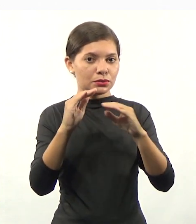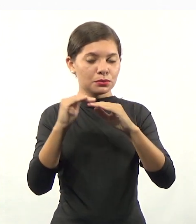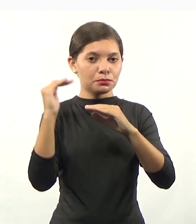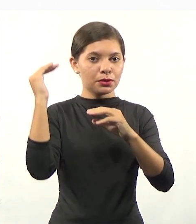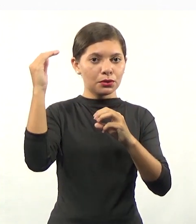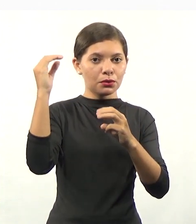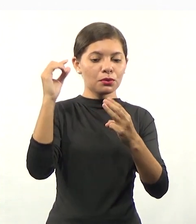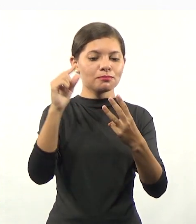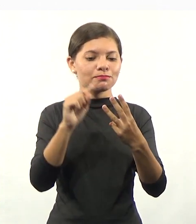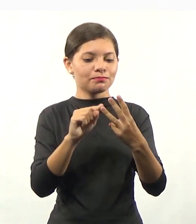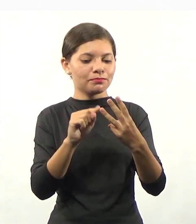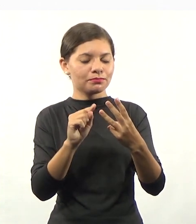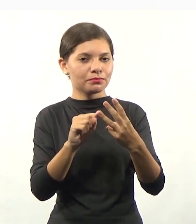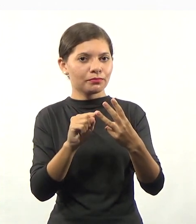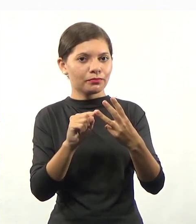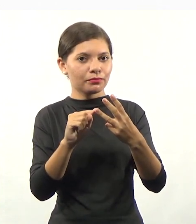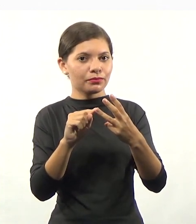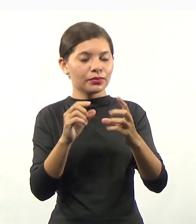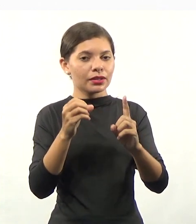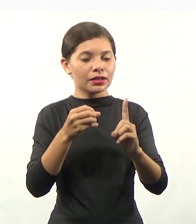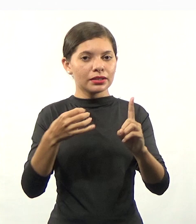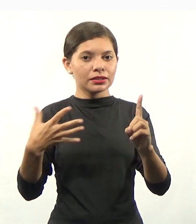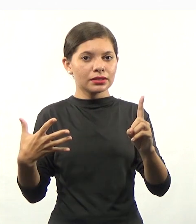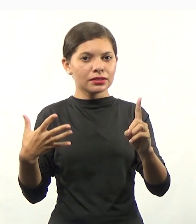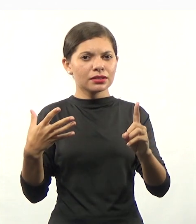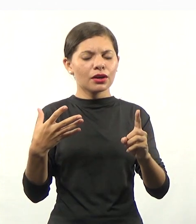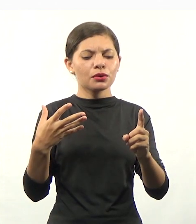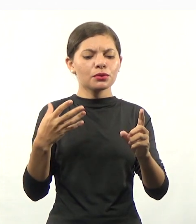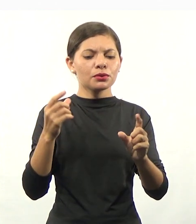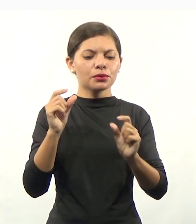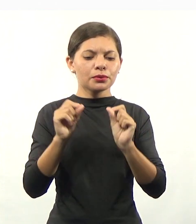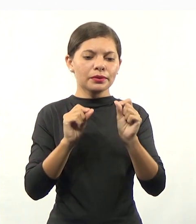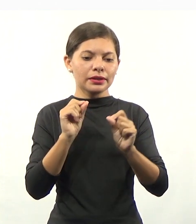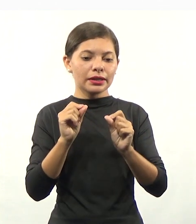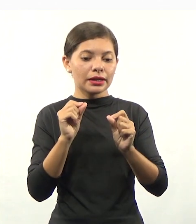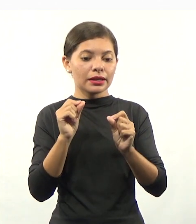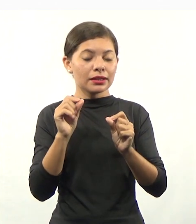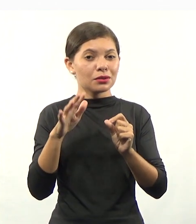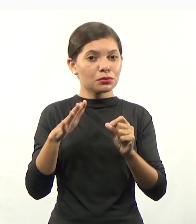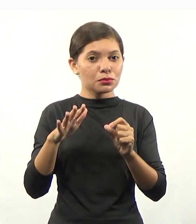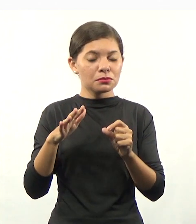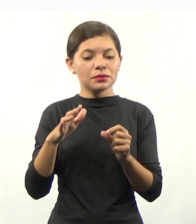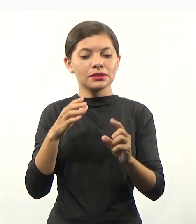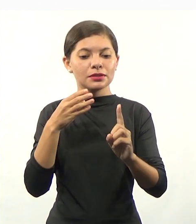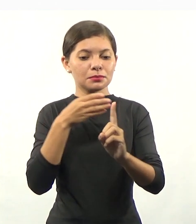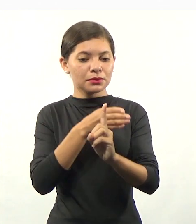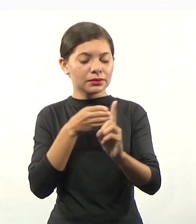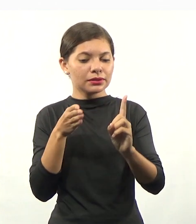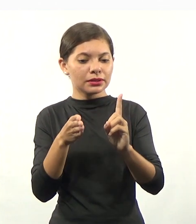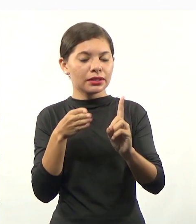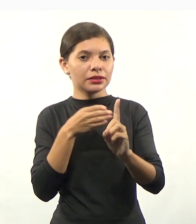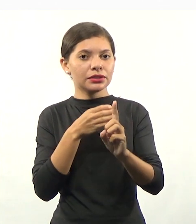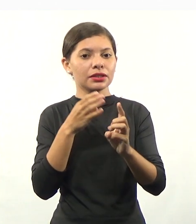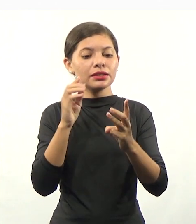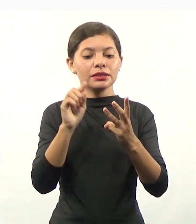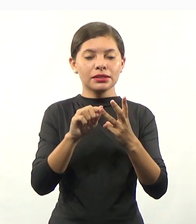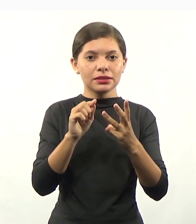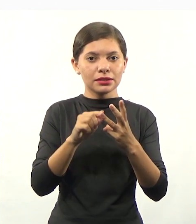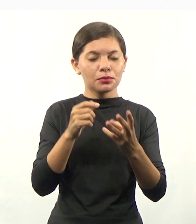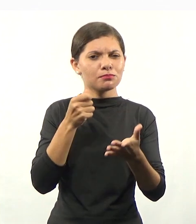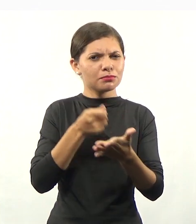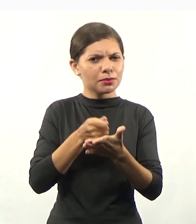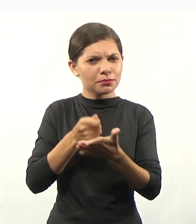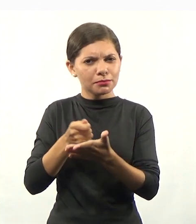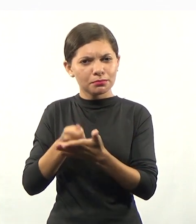é a extensão. A extensão vai dizer o quê? Eu tenho algumas modalidades. A extensão, ela pode ser